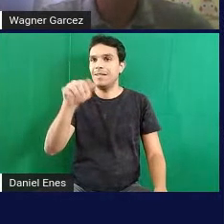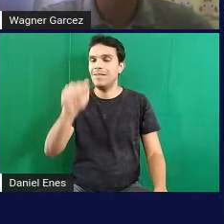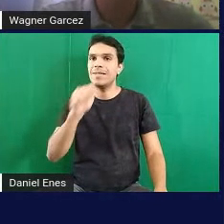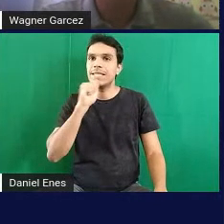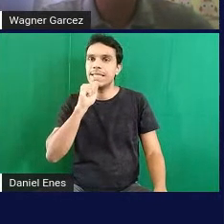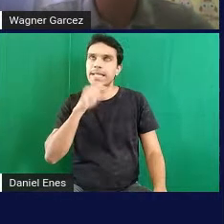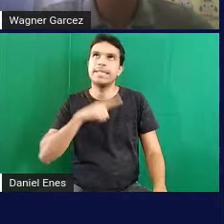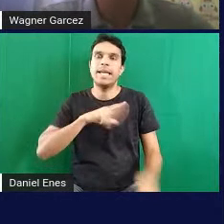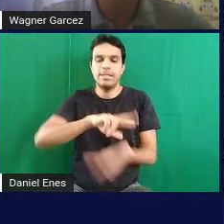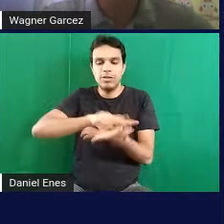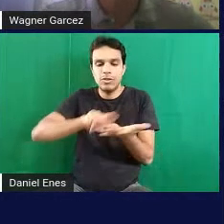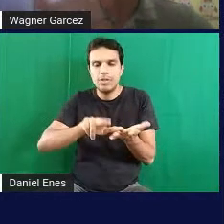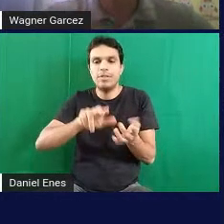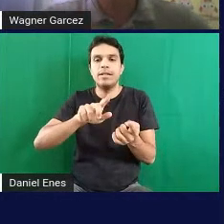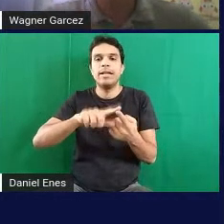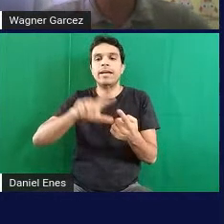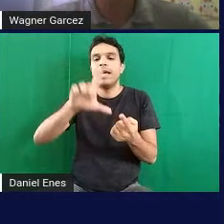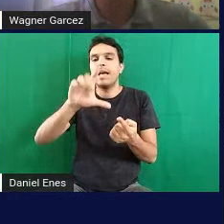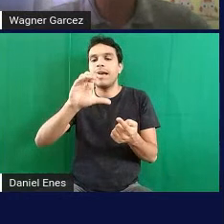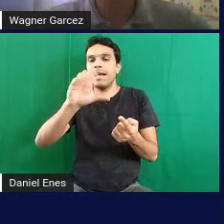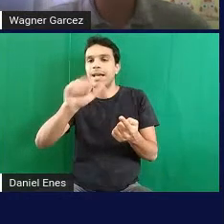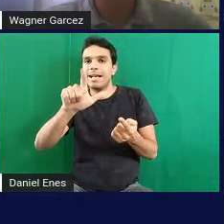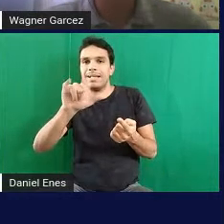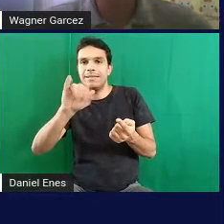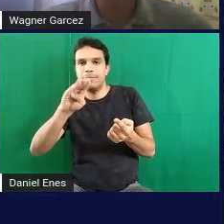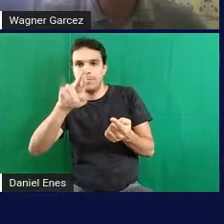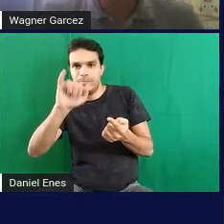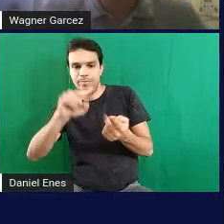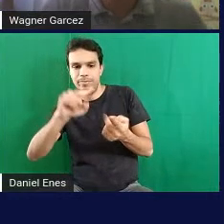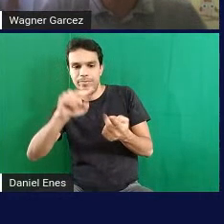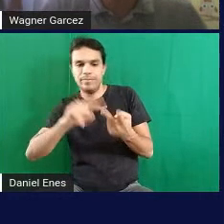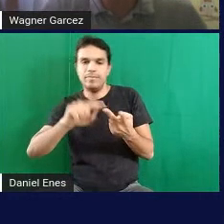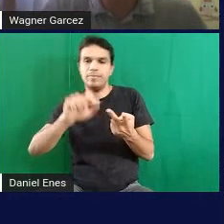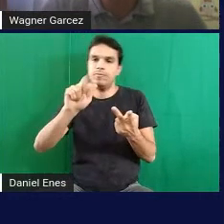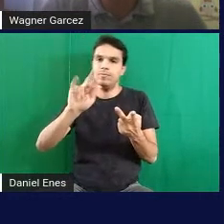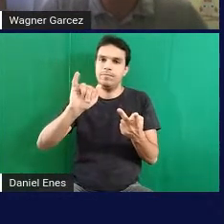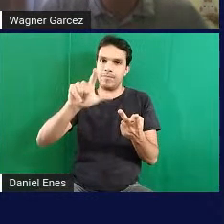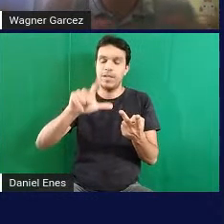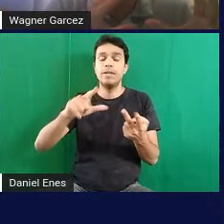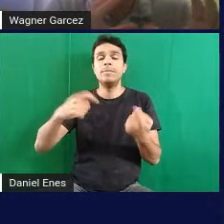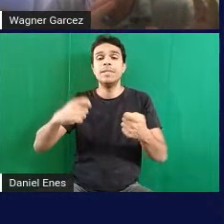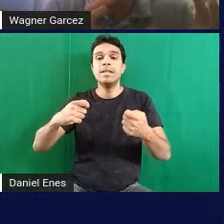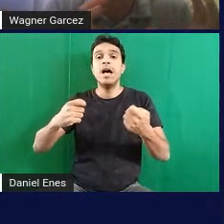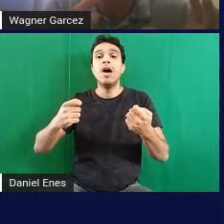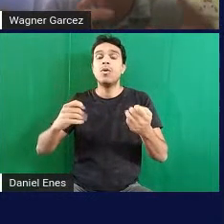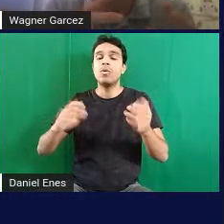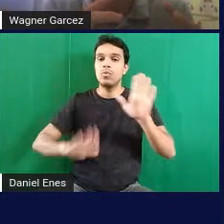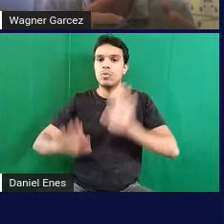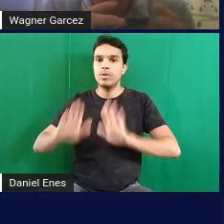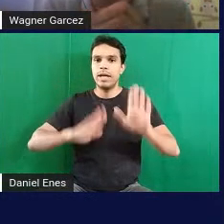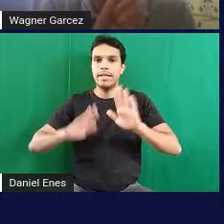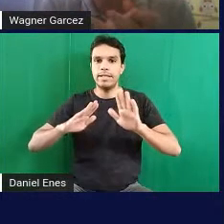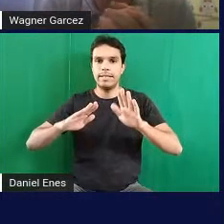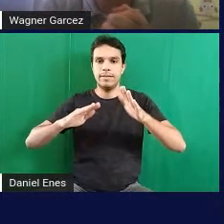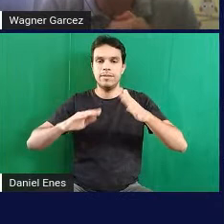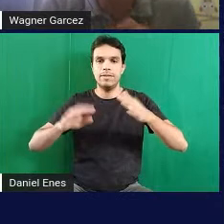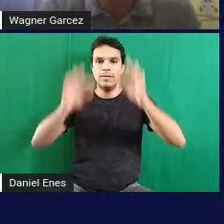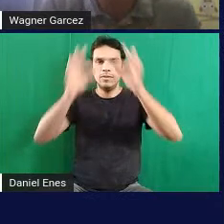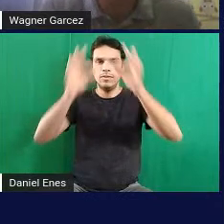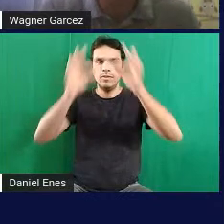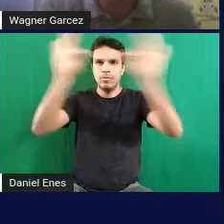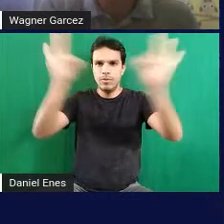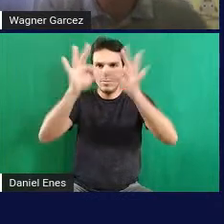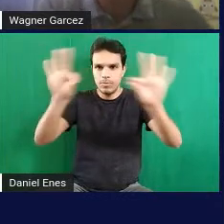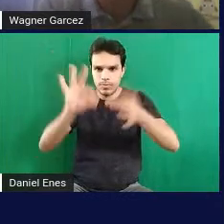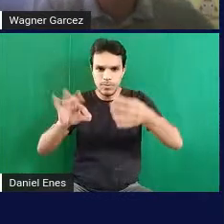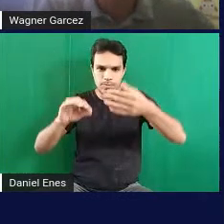também, é uma fonte sem serifa. É bom tomar cuidado com os espaçamentos, às vezes a pessoa bota o texto condensado para economizar espaço e fica